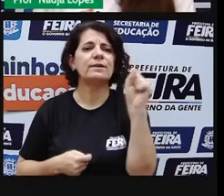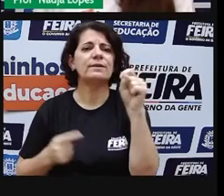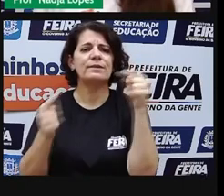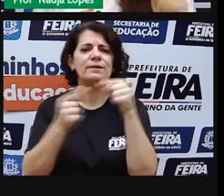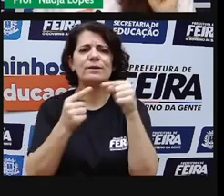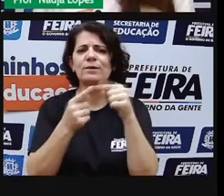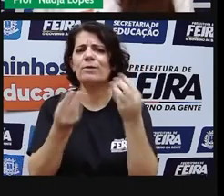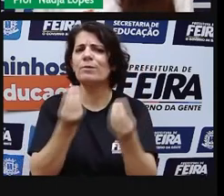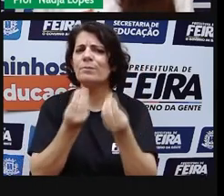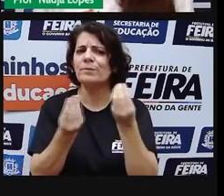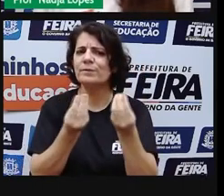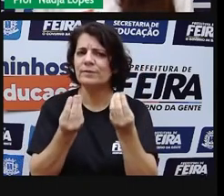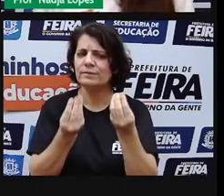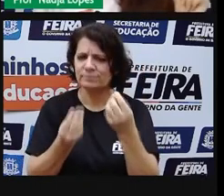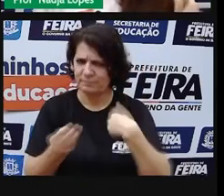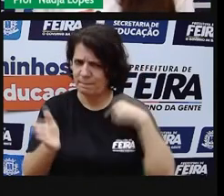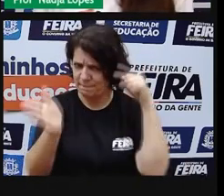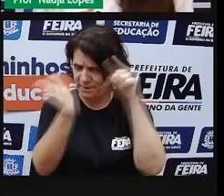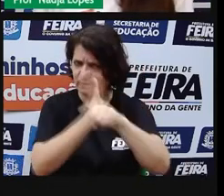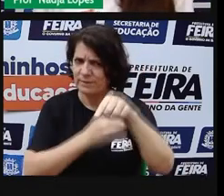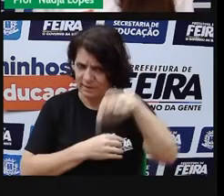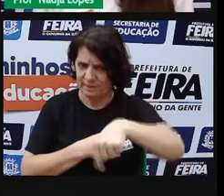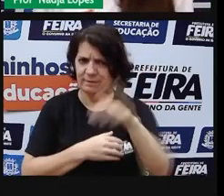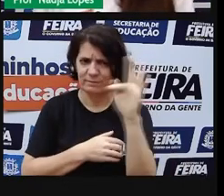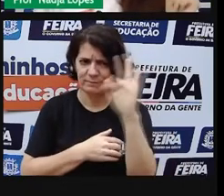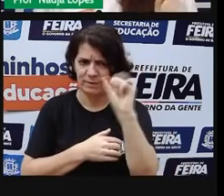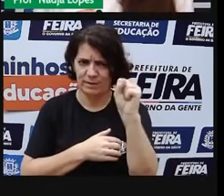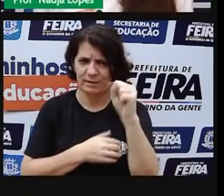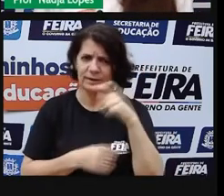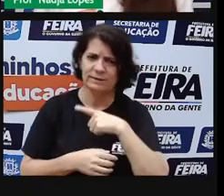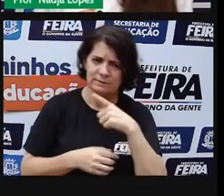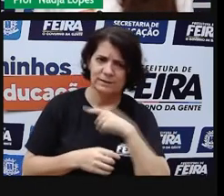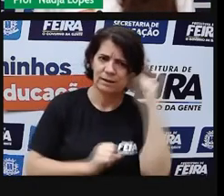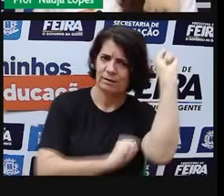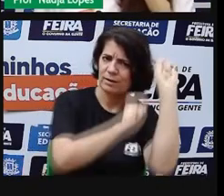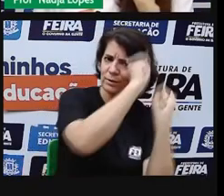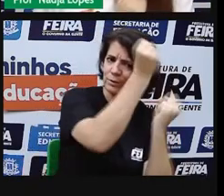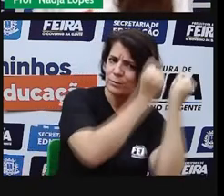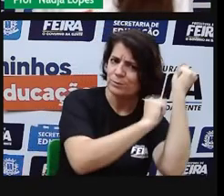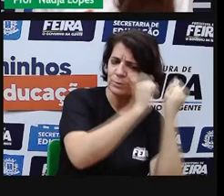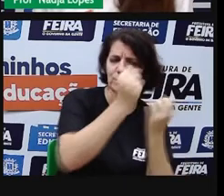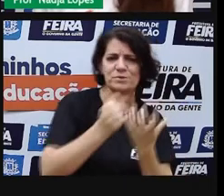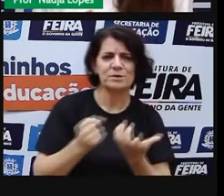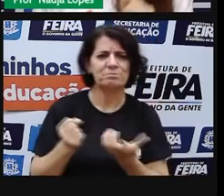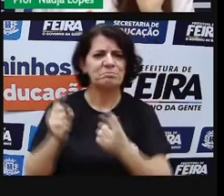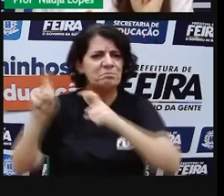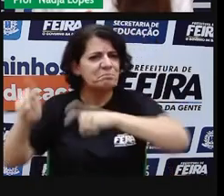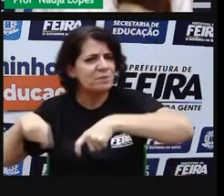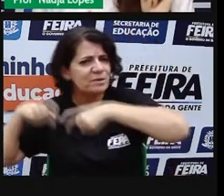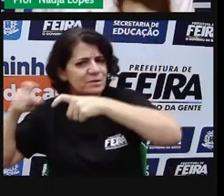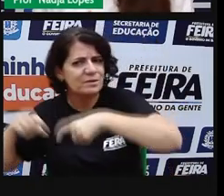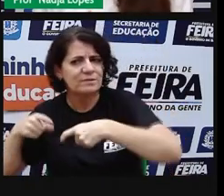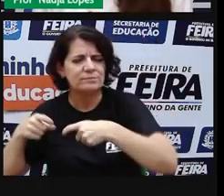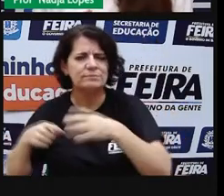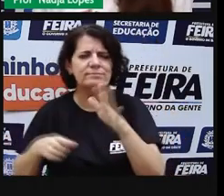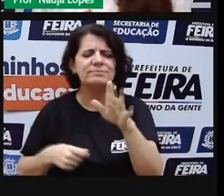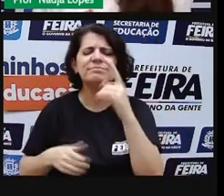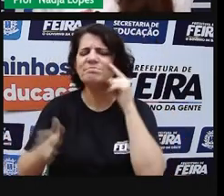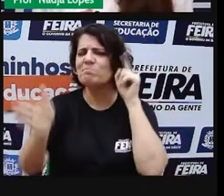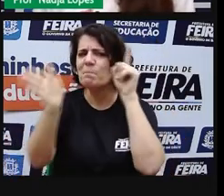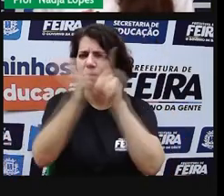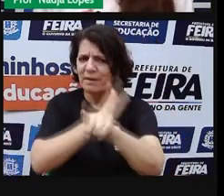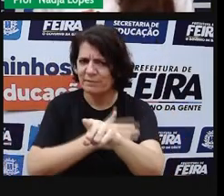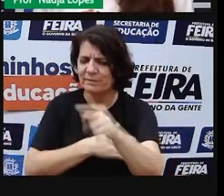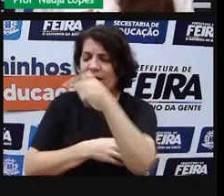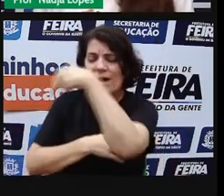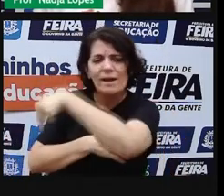existem indústrias, plantios e turismo. Aqui na nossa cidade, vocês conseguem enxergar, né,